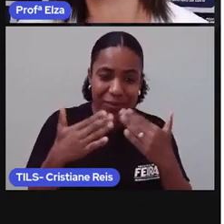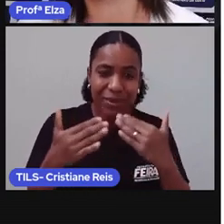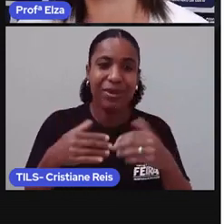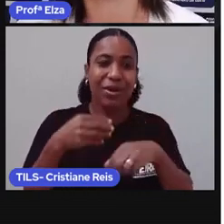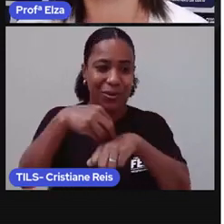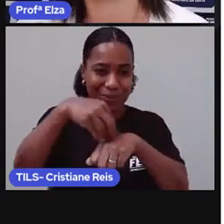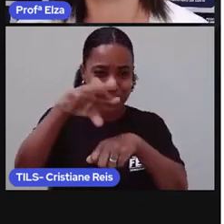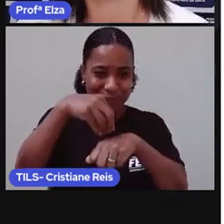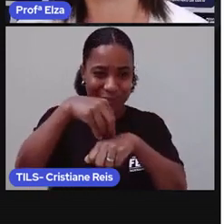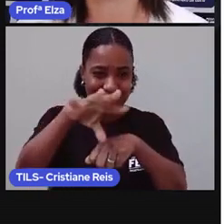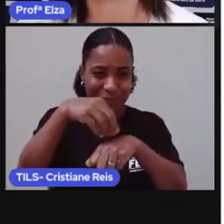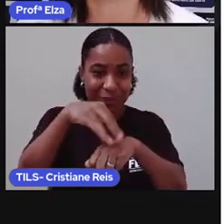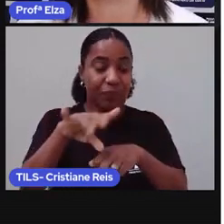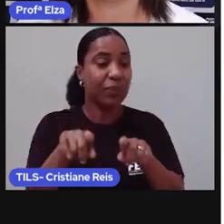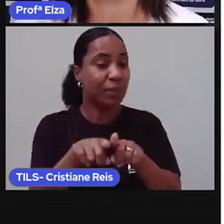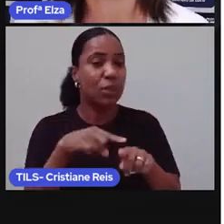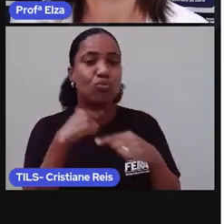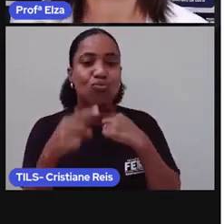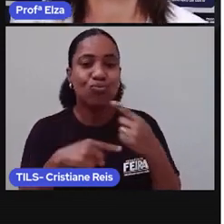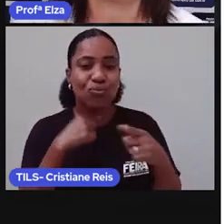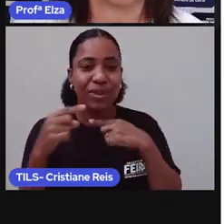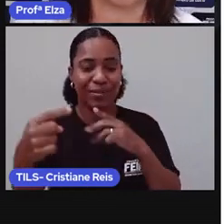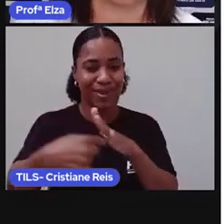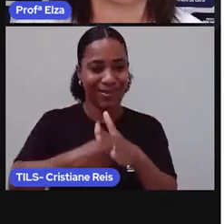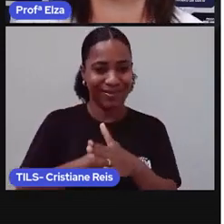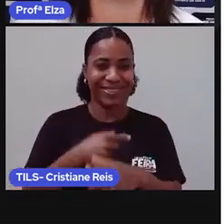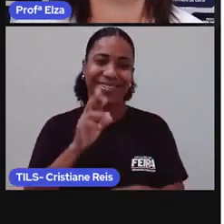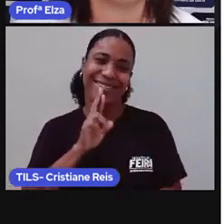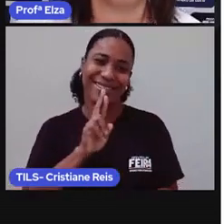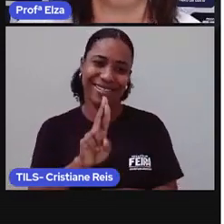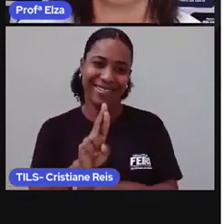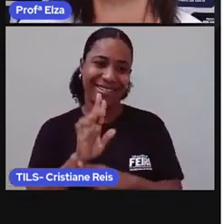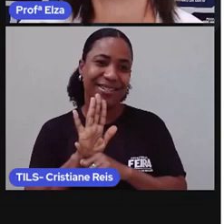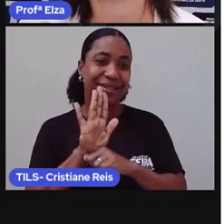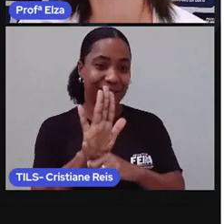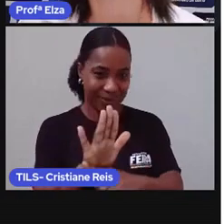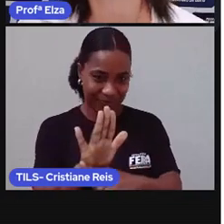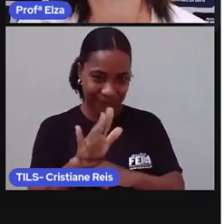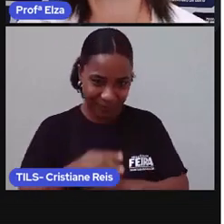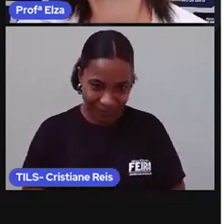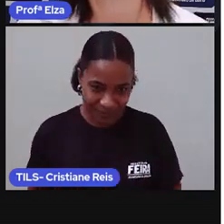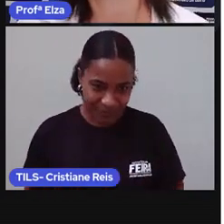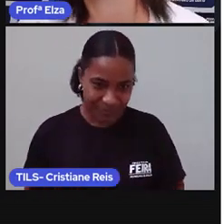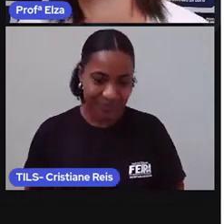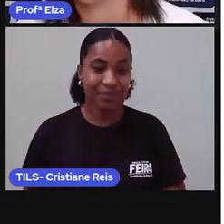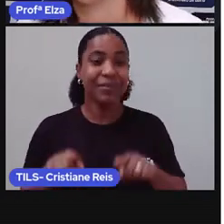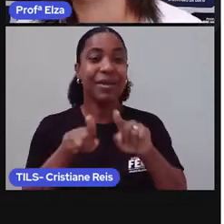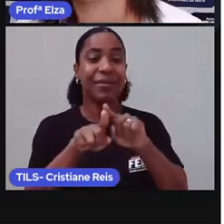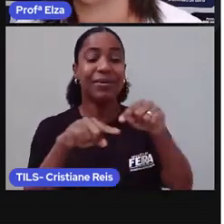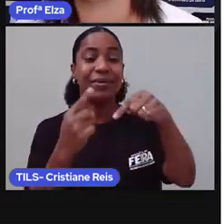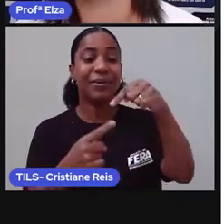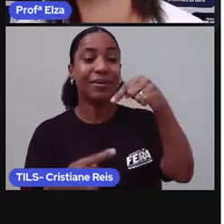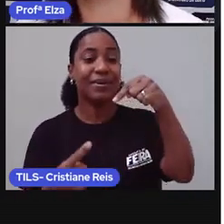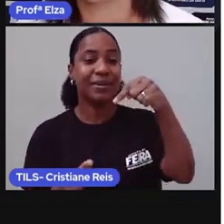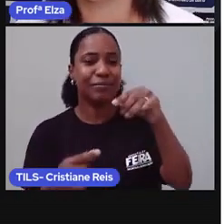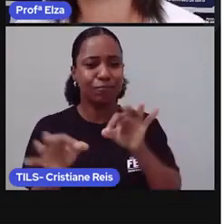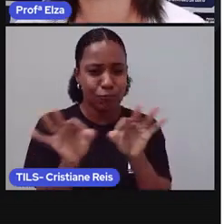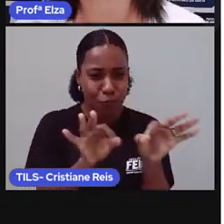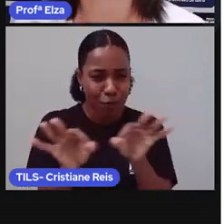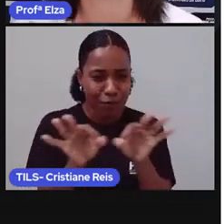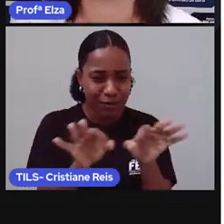tirando as suas dúvidas. Para que o seu caderno fique bem organizado, eu sugiro aqui um modelo.